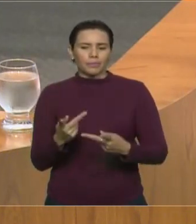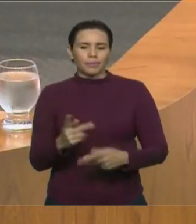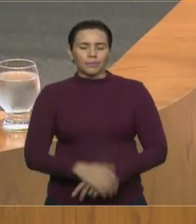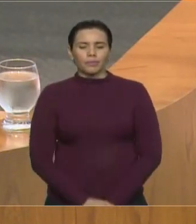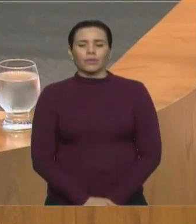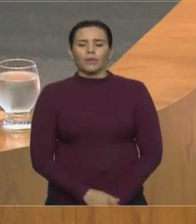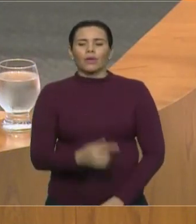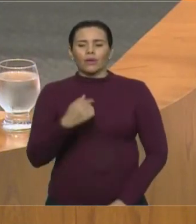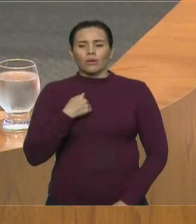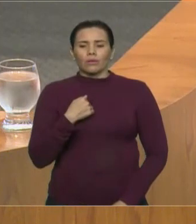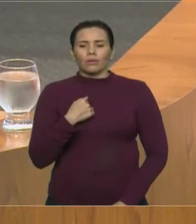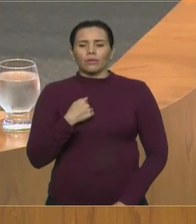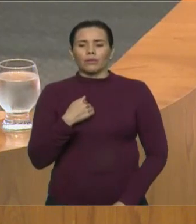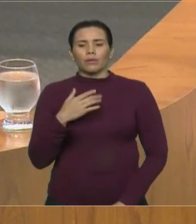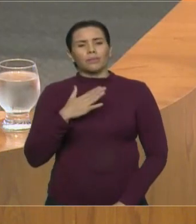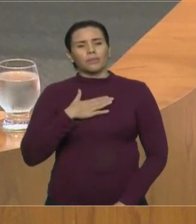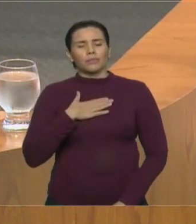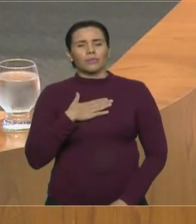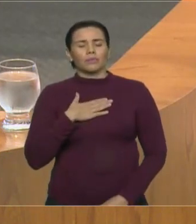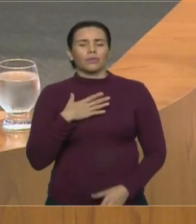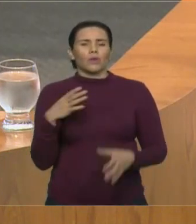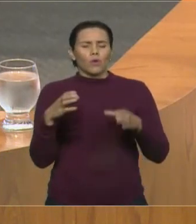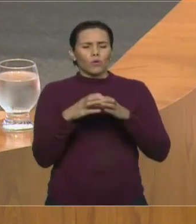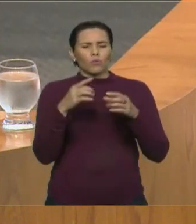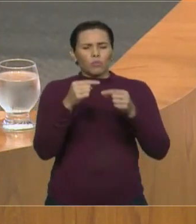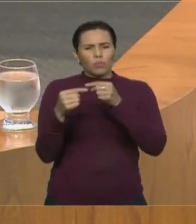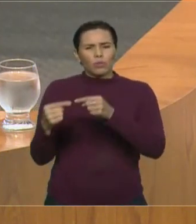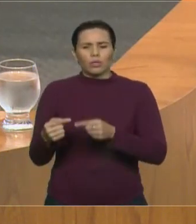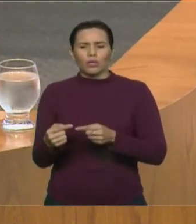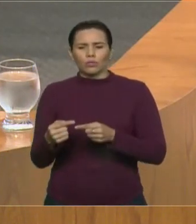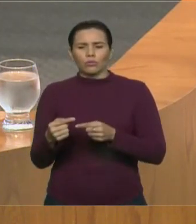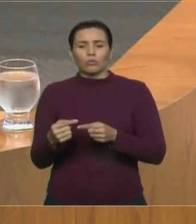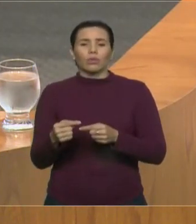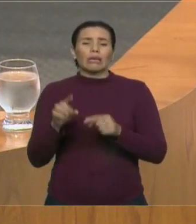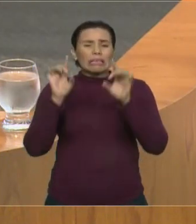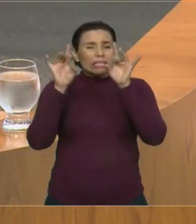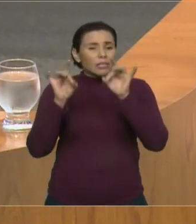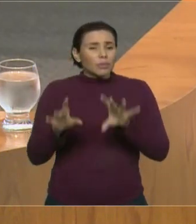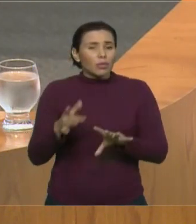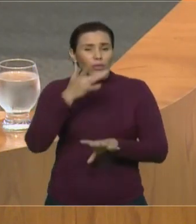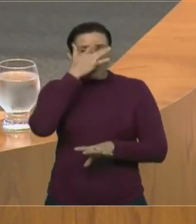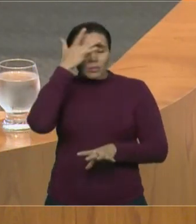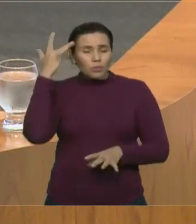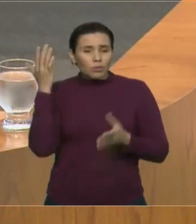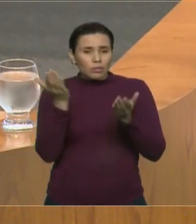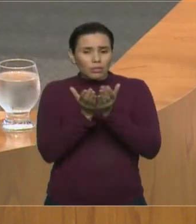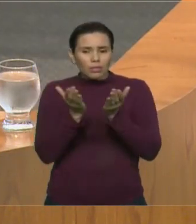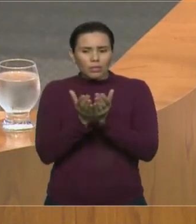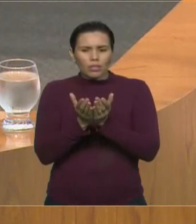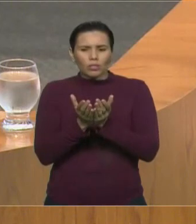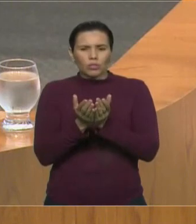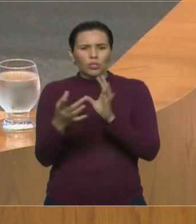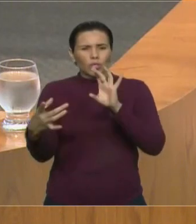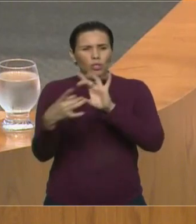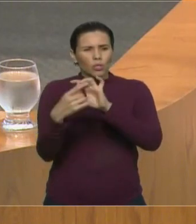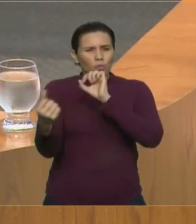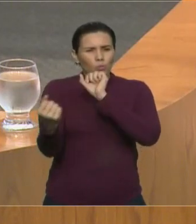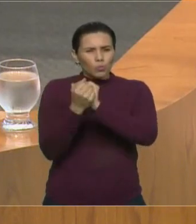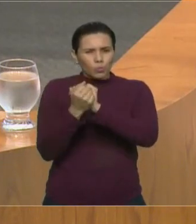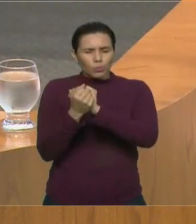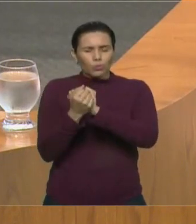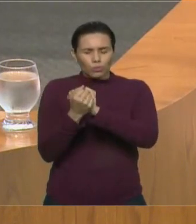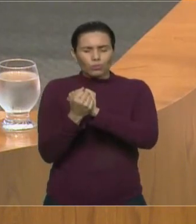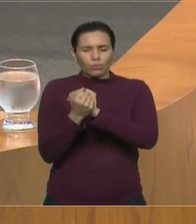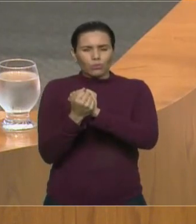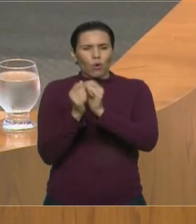base, à base evangélica, à classe evangélica, que se uniu em prol de um único objetivo,